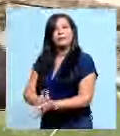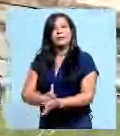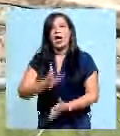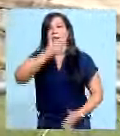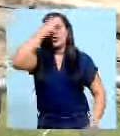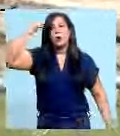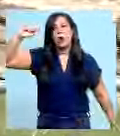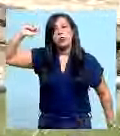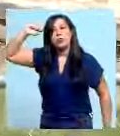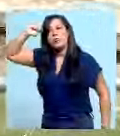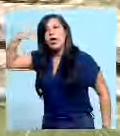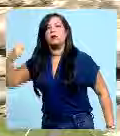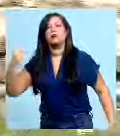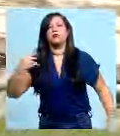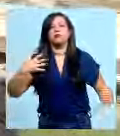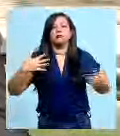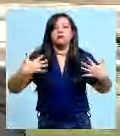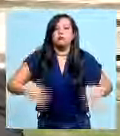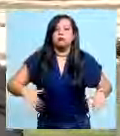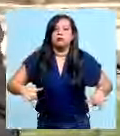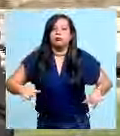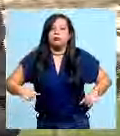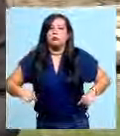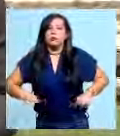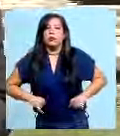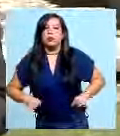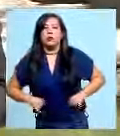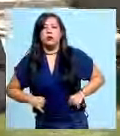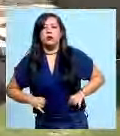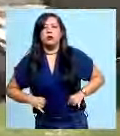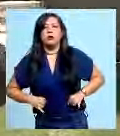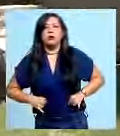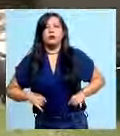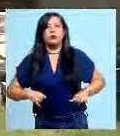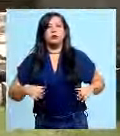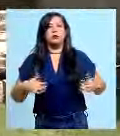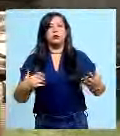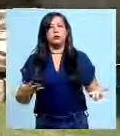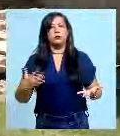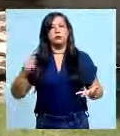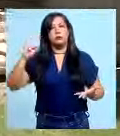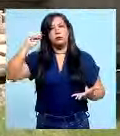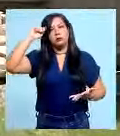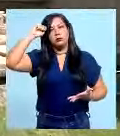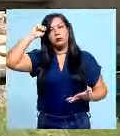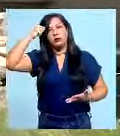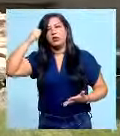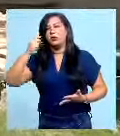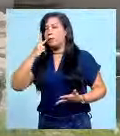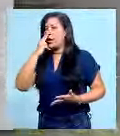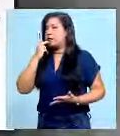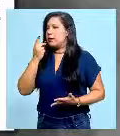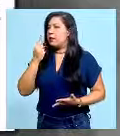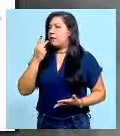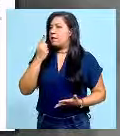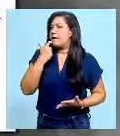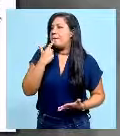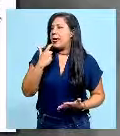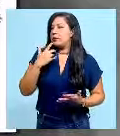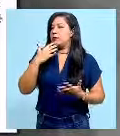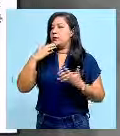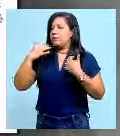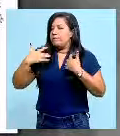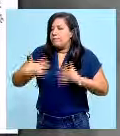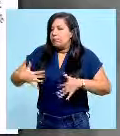transforma-se em Lázaro. O que era preto torna-se vermelho. Luiz